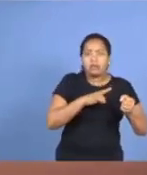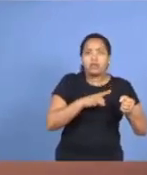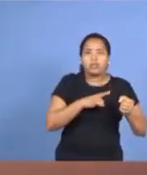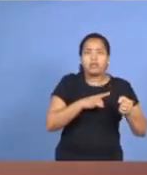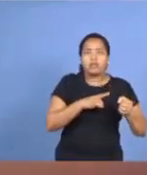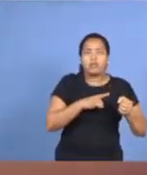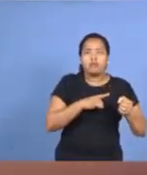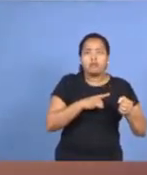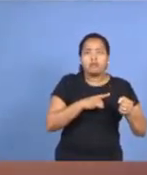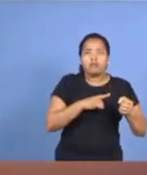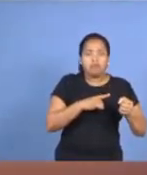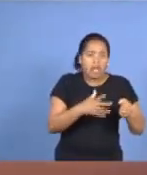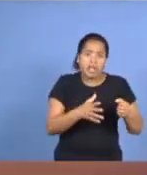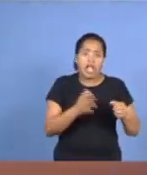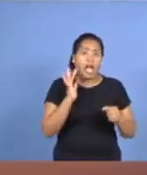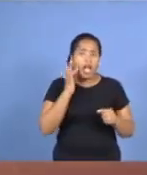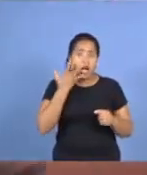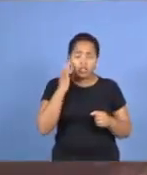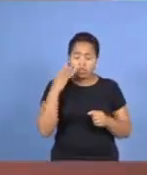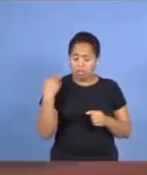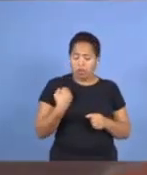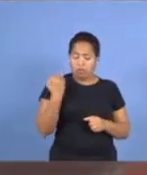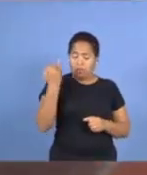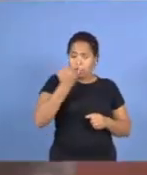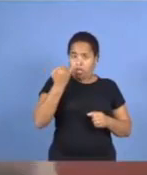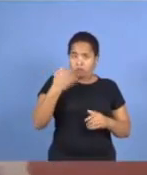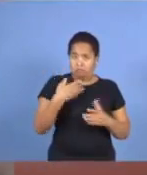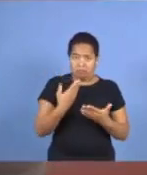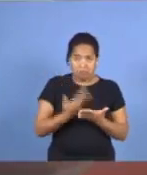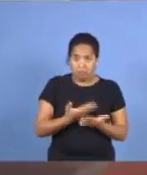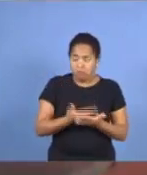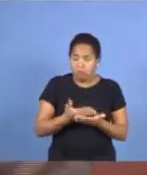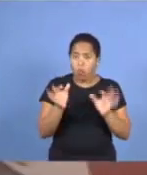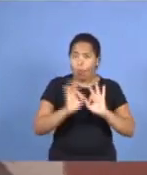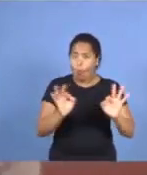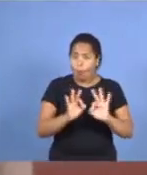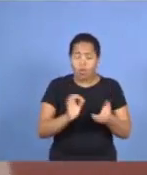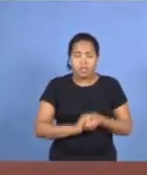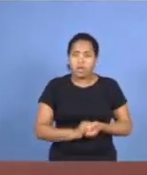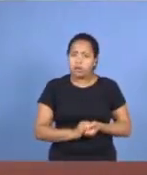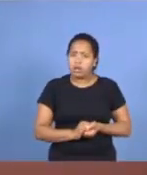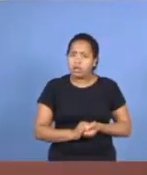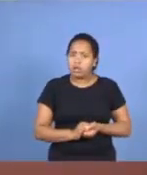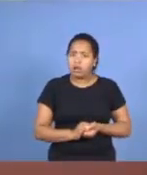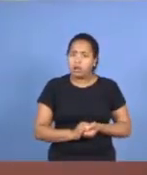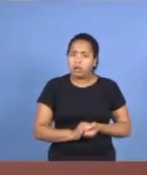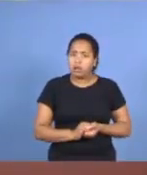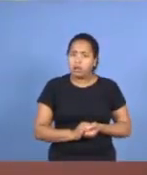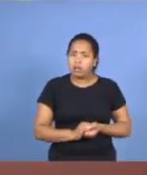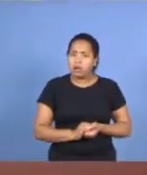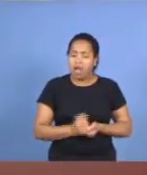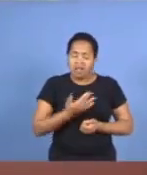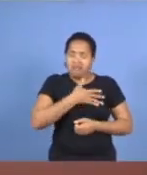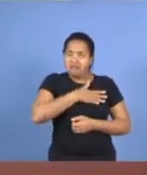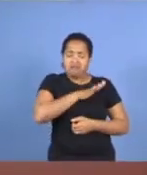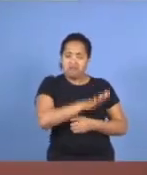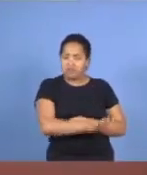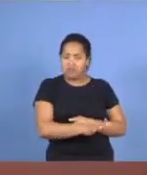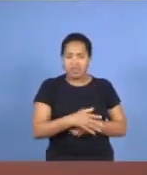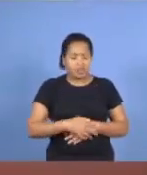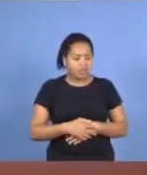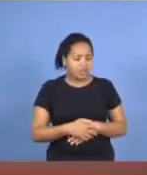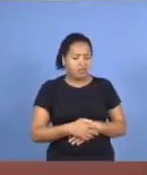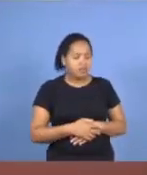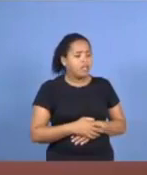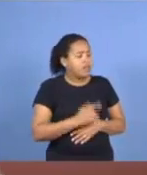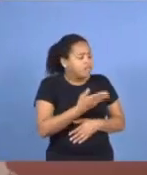do nobre, eu não preciso estudar nada, eu terminou a escola bíblica dominical, vou me morar para casa, eu nem estou gostando, Gilson, você